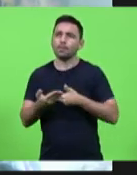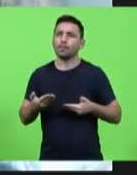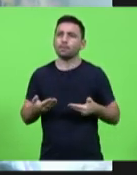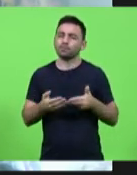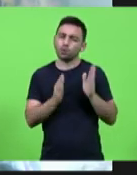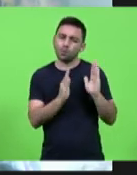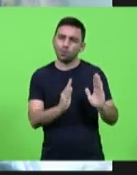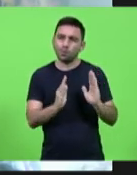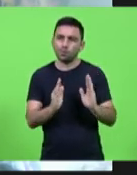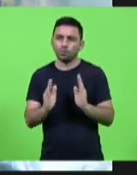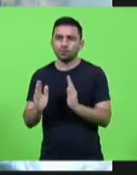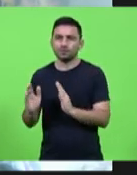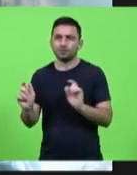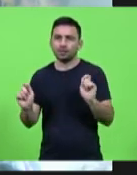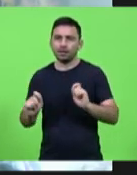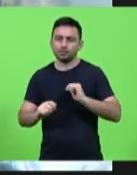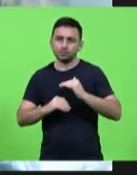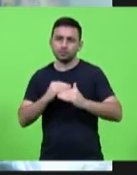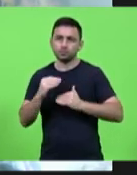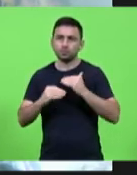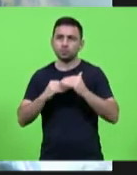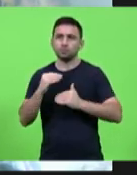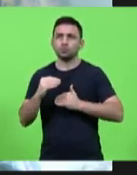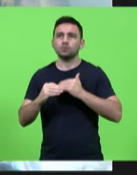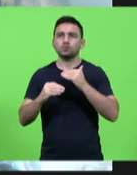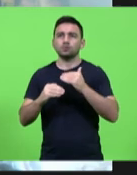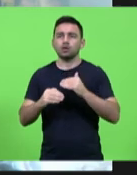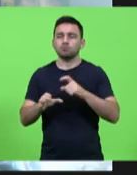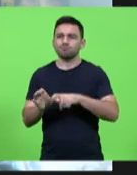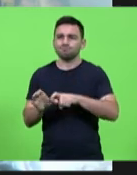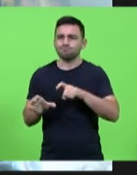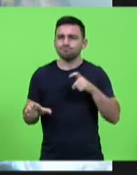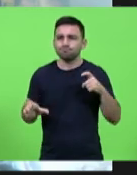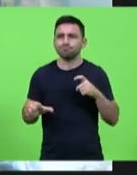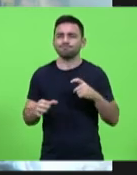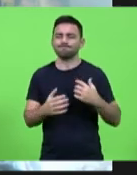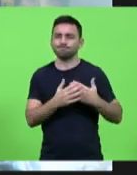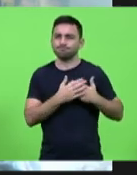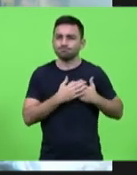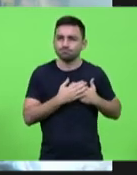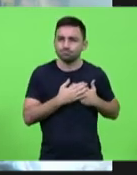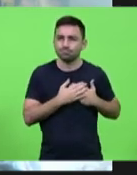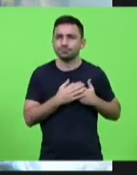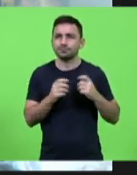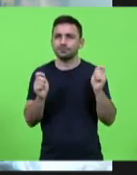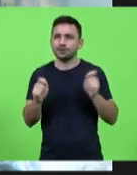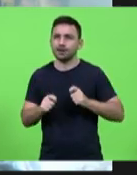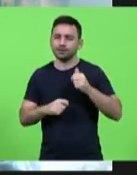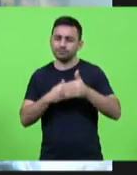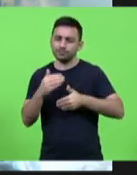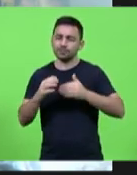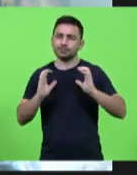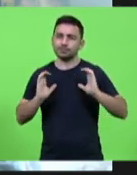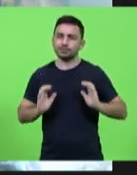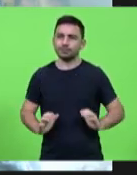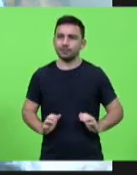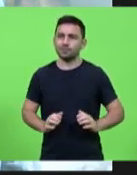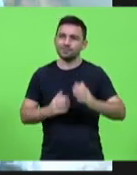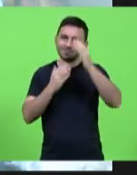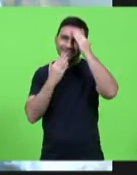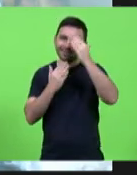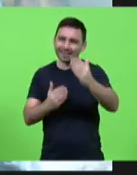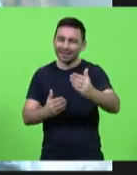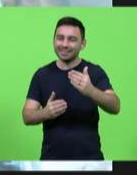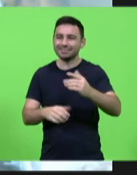forma a construir a independência a solidariedade construir a cidadania obrigada pelo